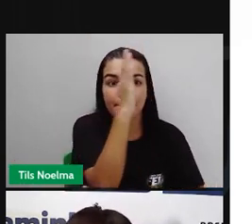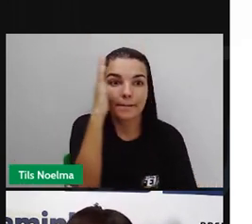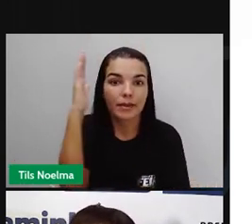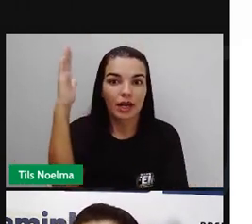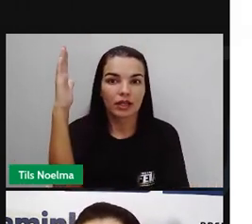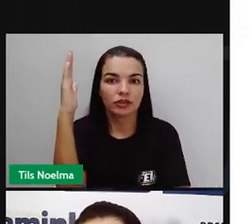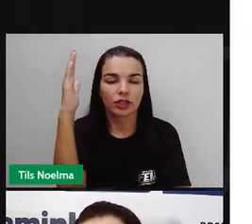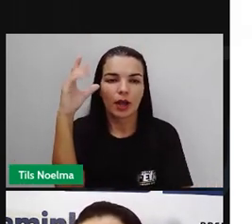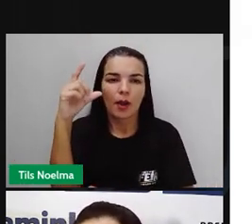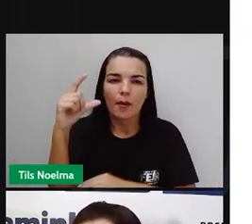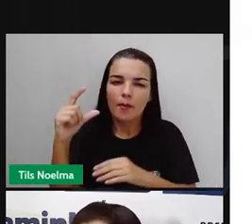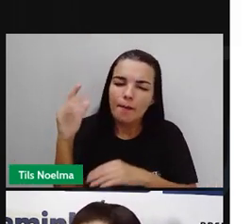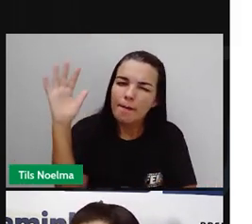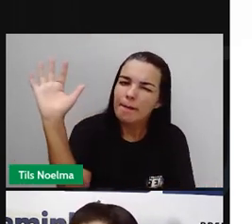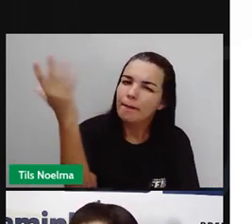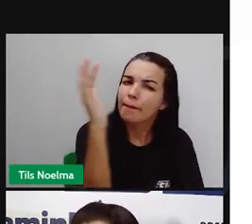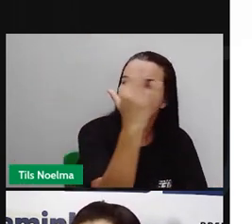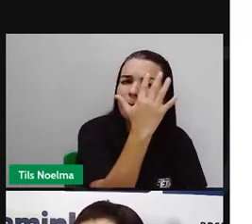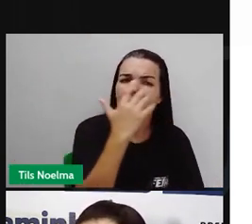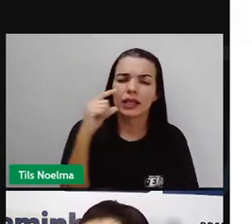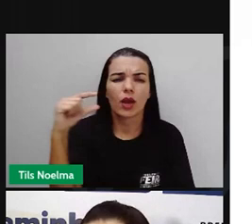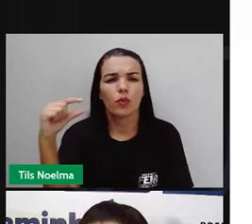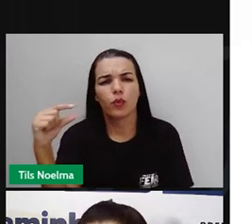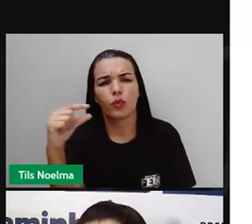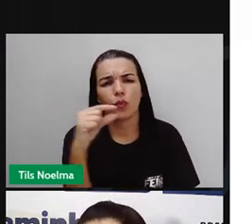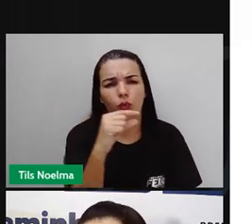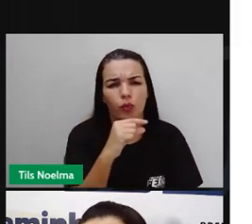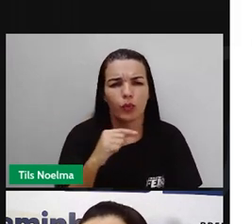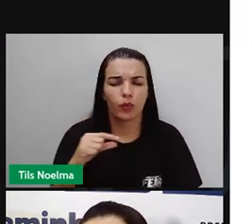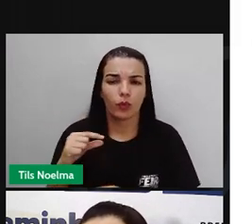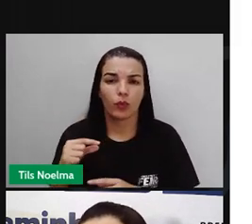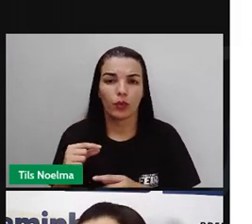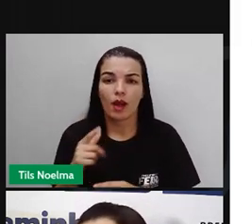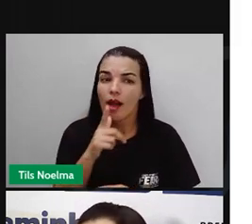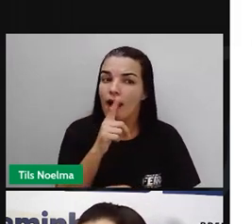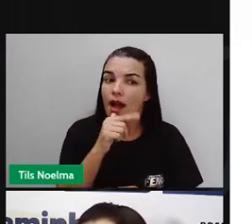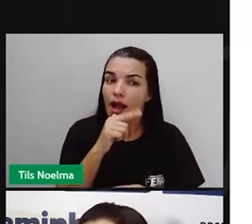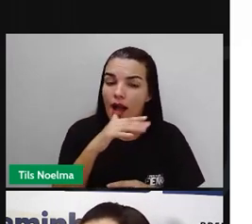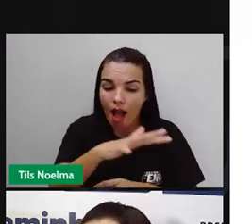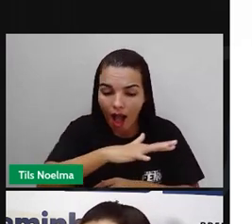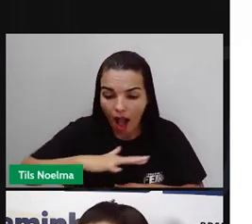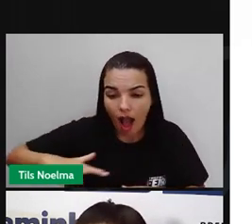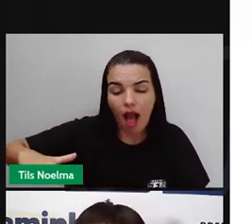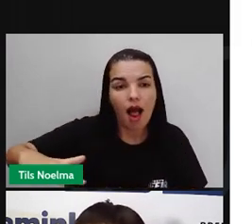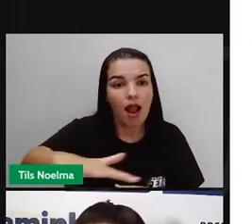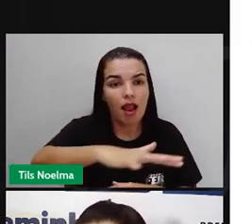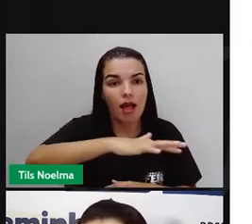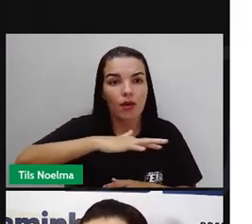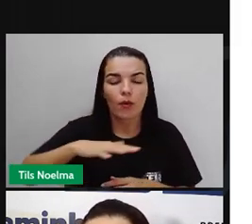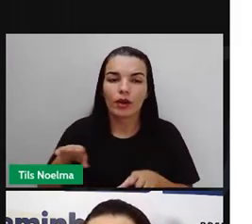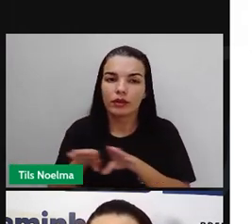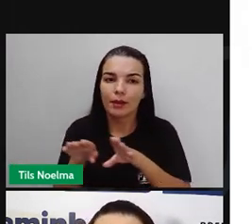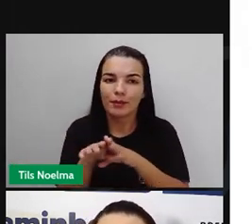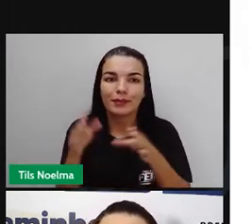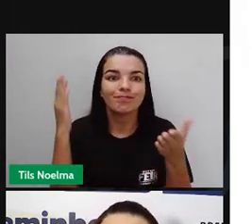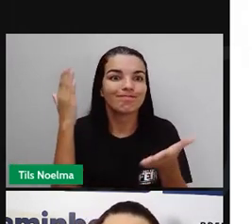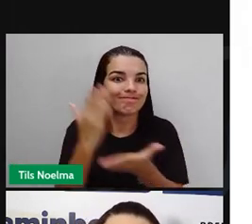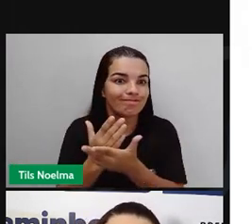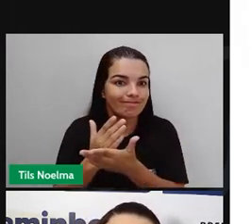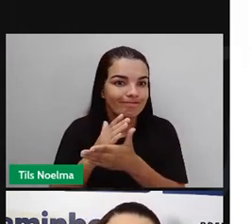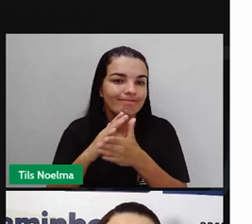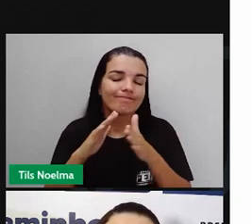diminuiu, né? São as plantas, as próprias lagoas, também algumas lagoas foram extintas. Então, foram